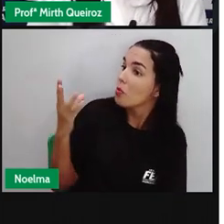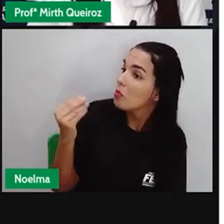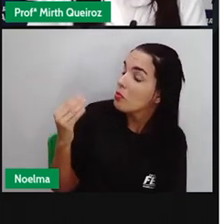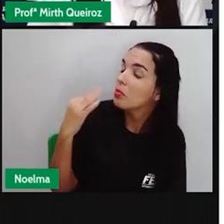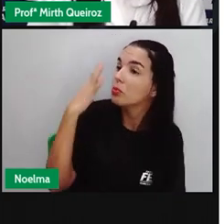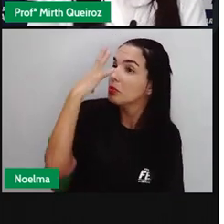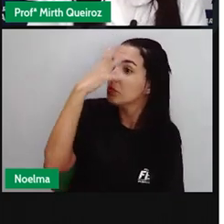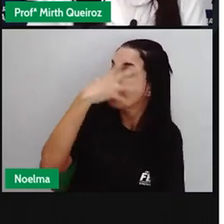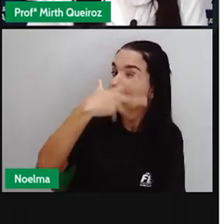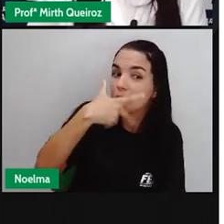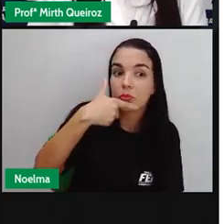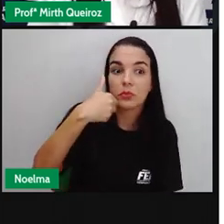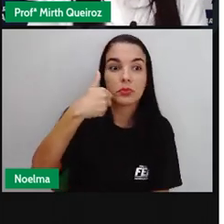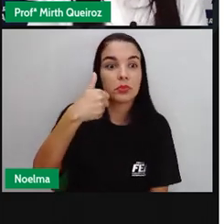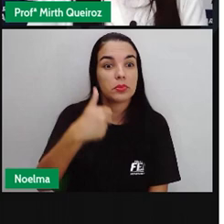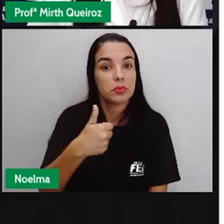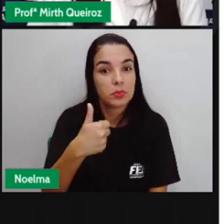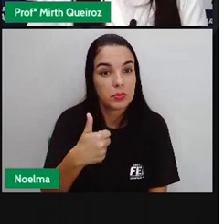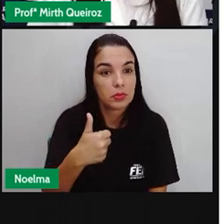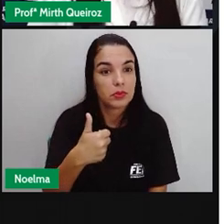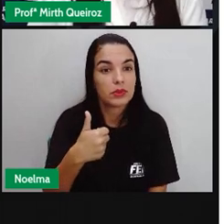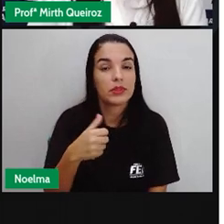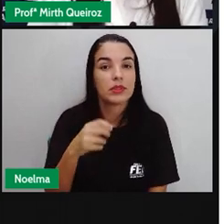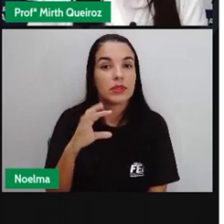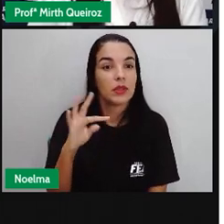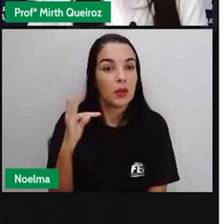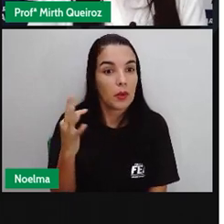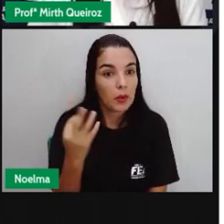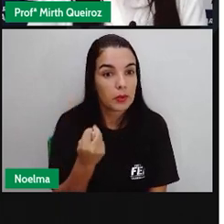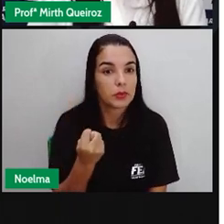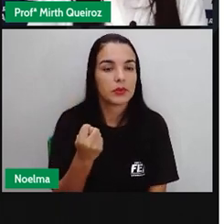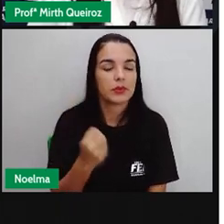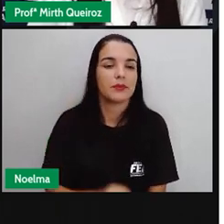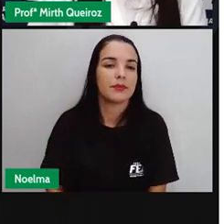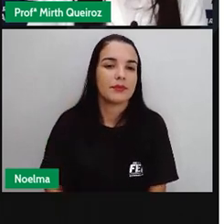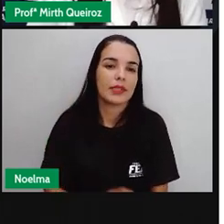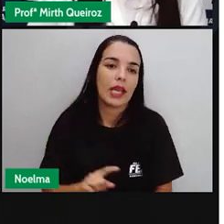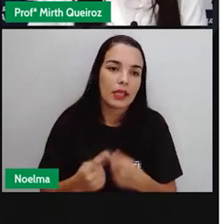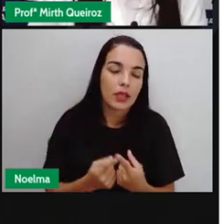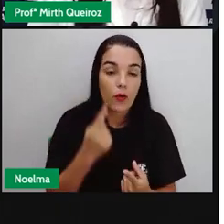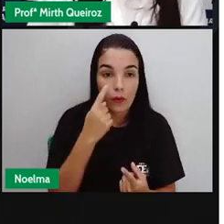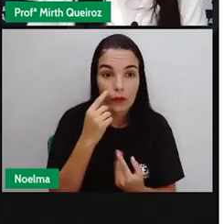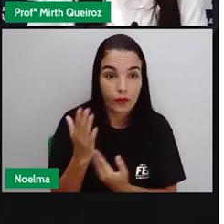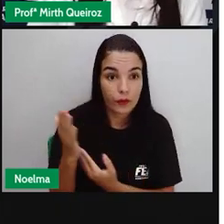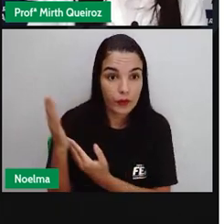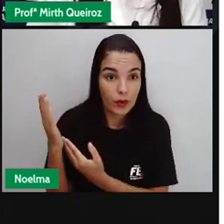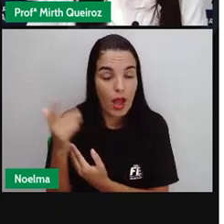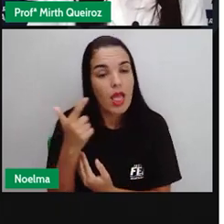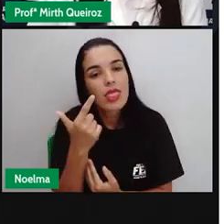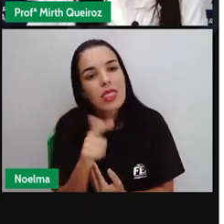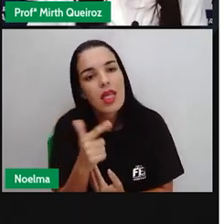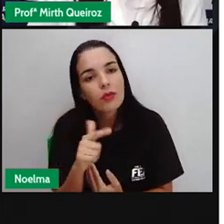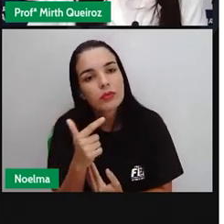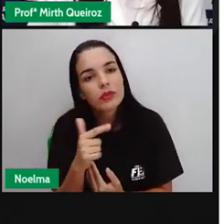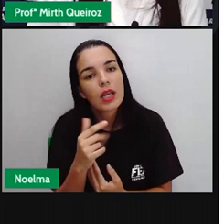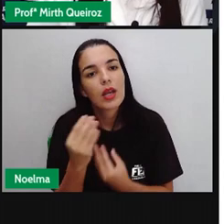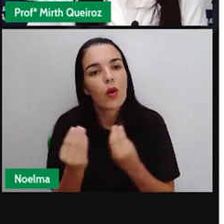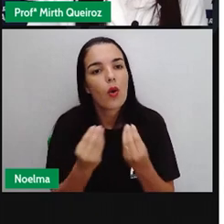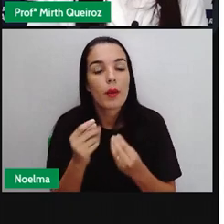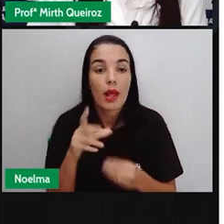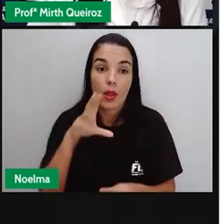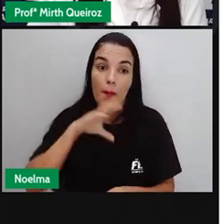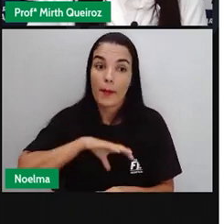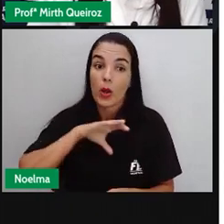são muito bonitos. Certo? Então, aí, todas as palavras que estão